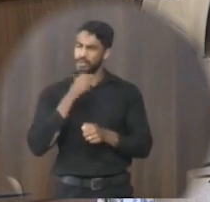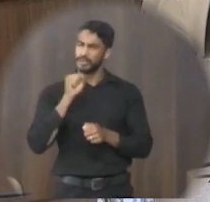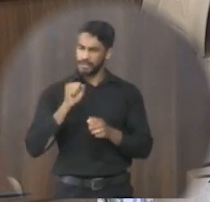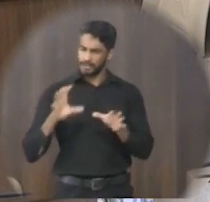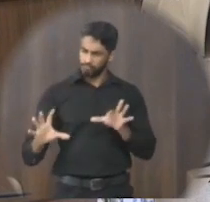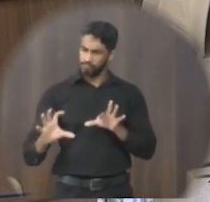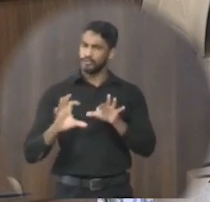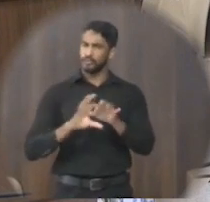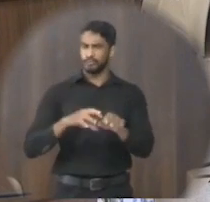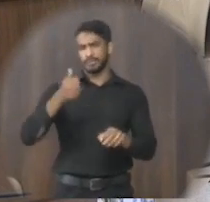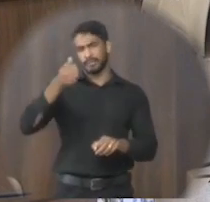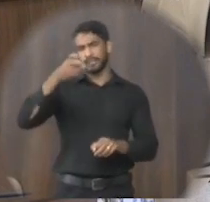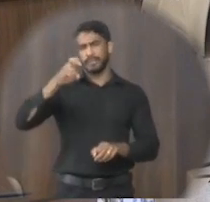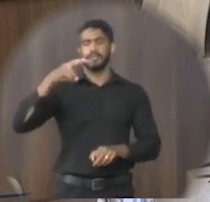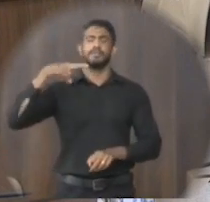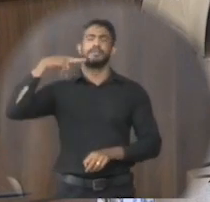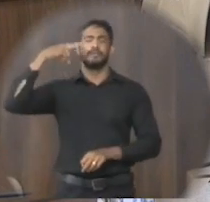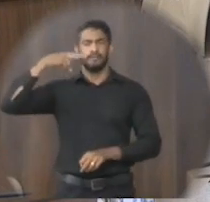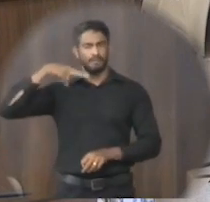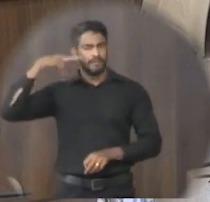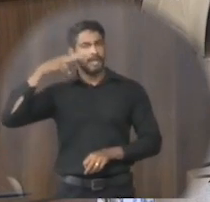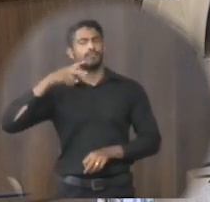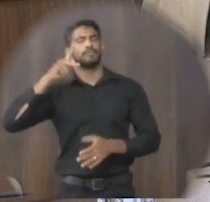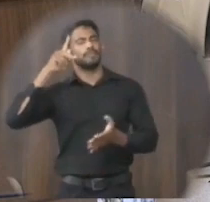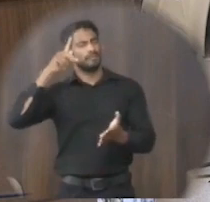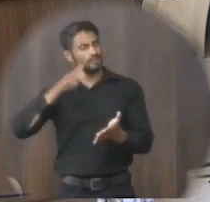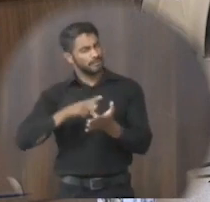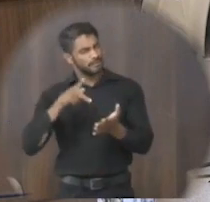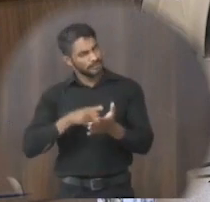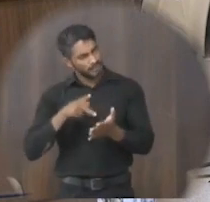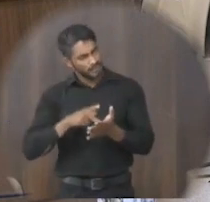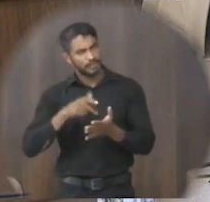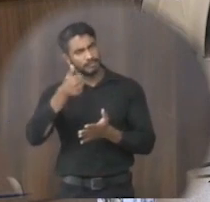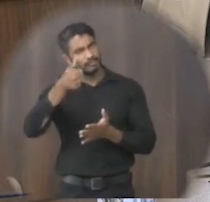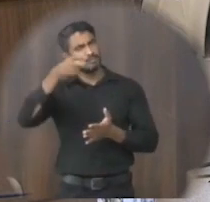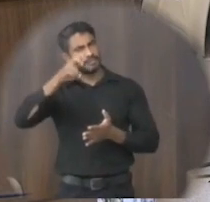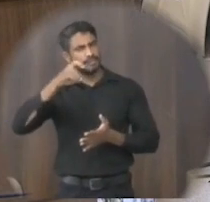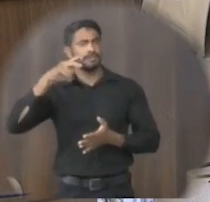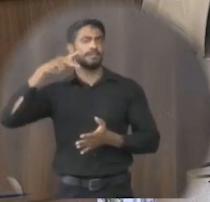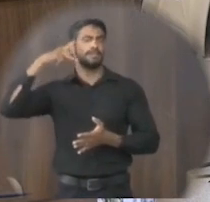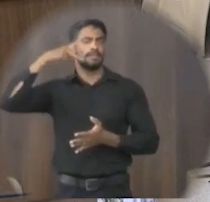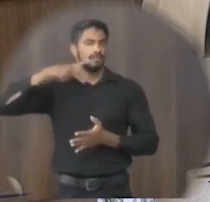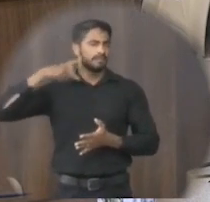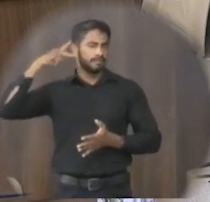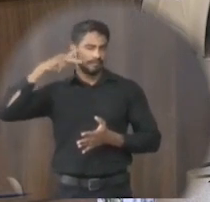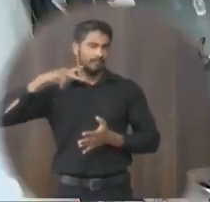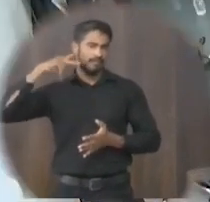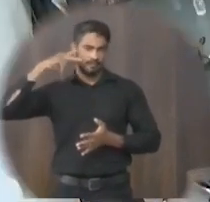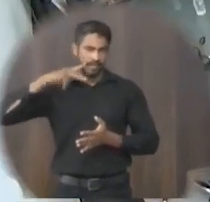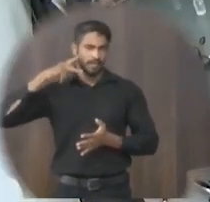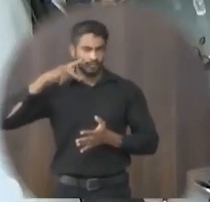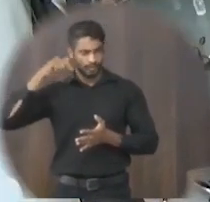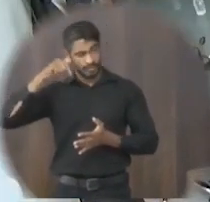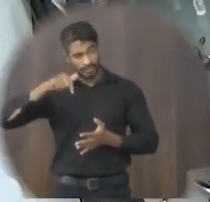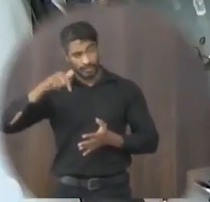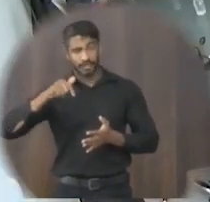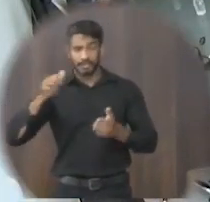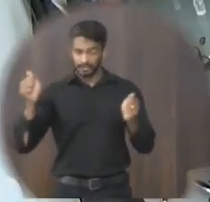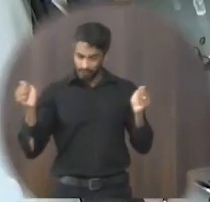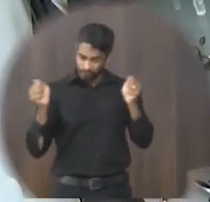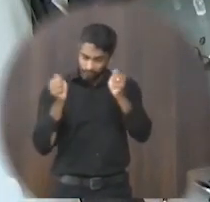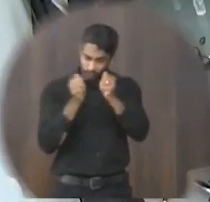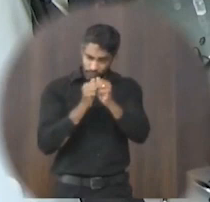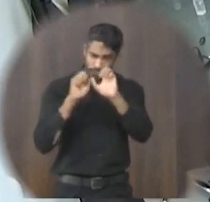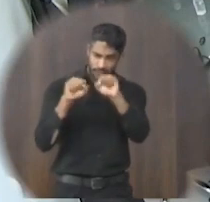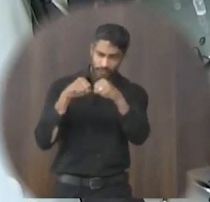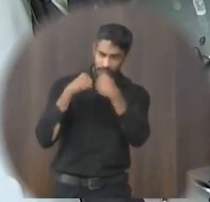mas nós somos 15 vereadores e eu tenho certeza absoluta que os 15 vereadores dessa casa vão estar